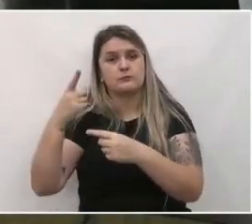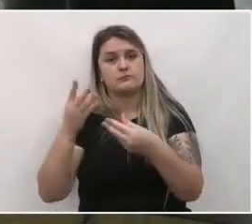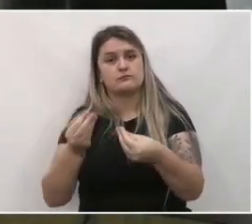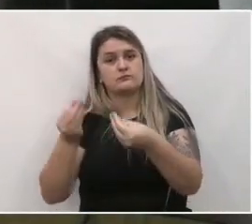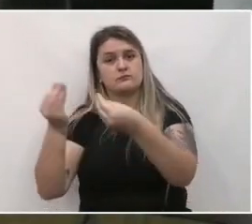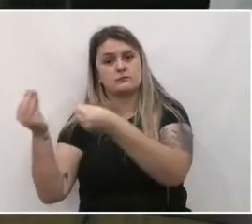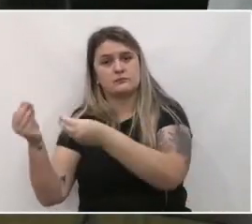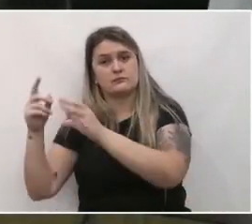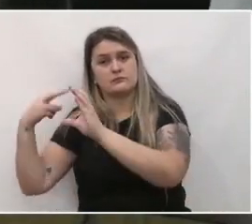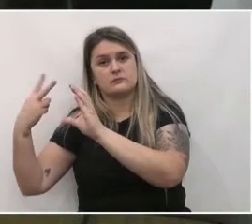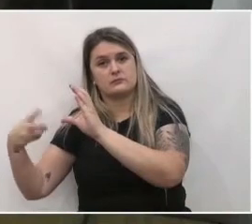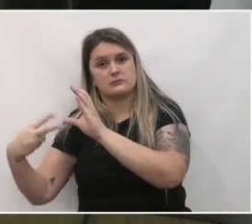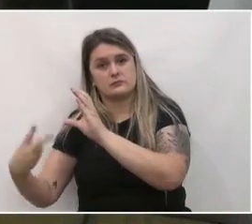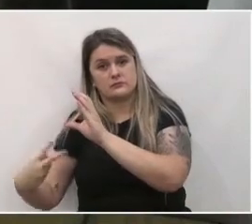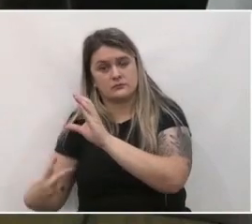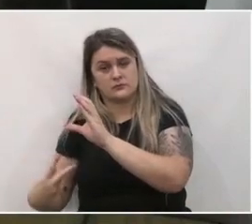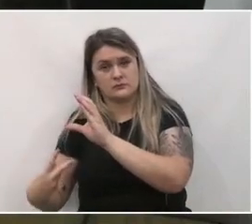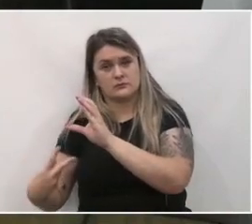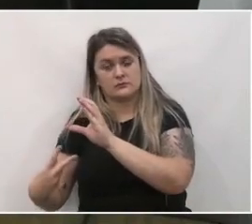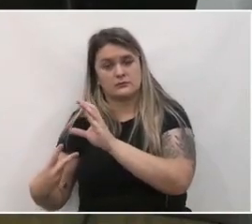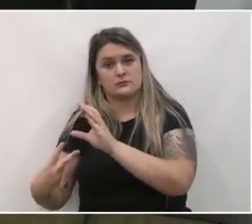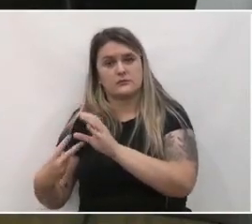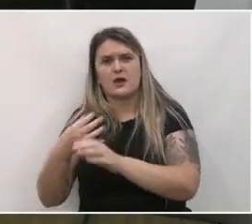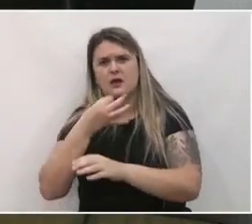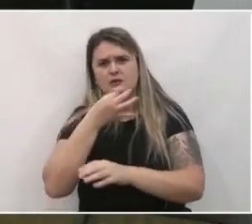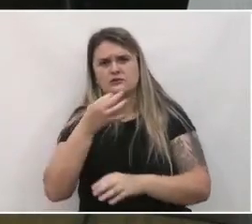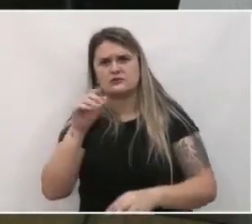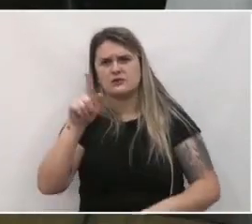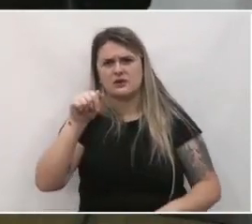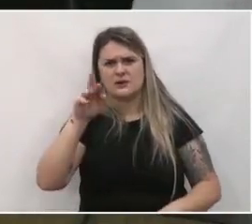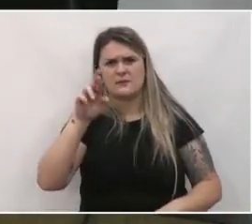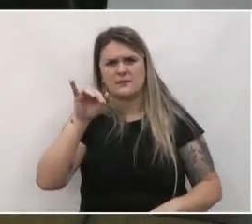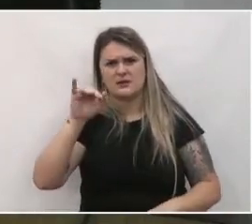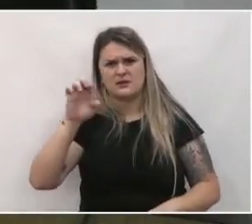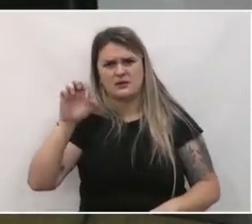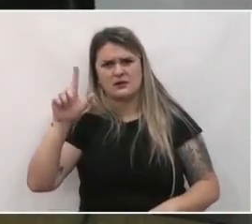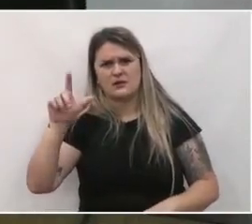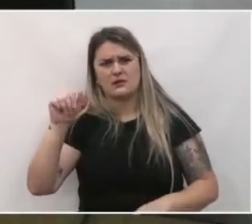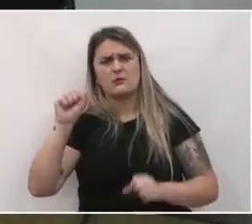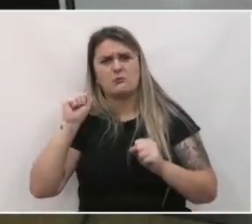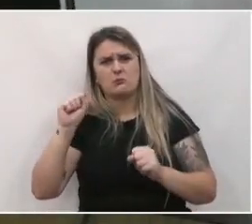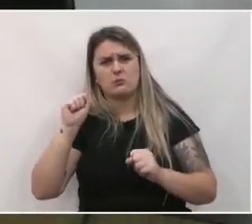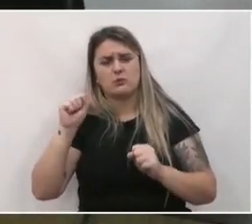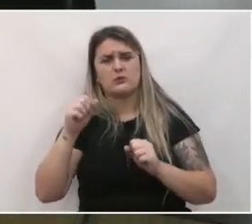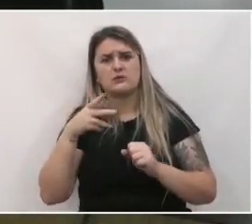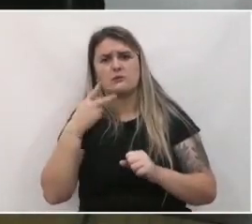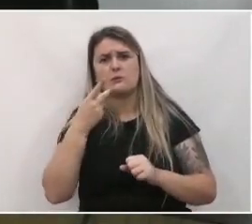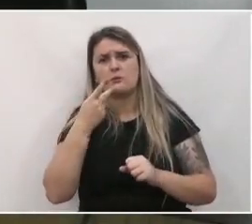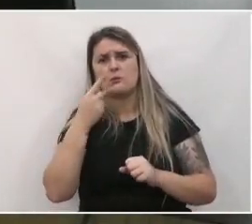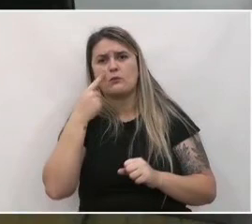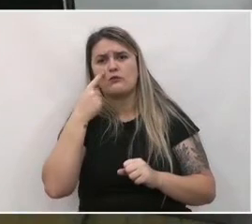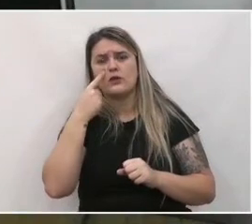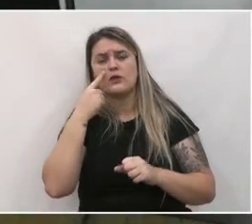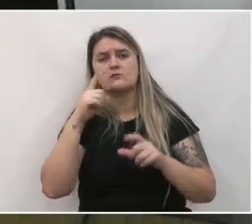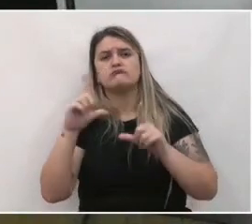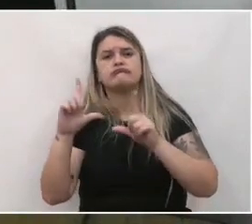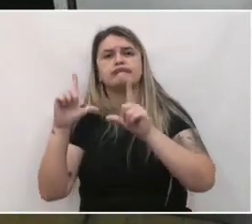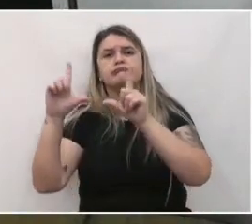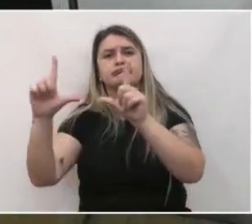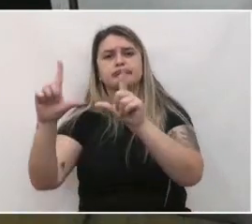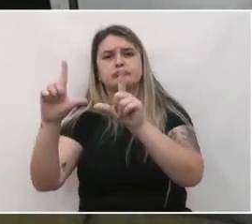encaminhado para a Câmara de Vereadores eu acho que a Gabriela poderia trazer novamente para responder essa pergunta aquele slide